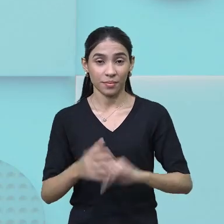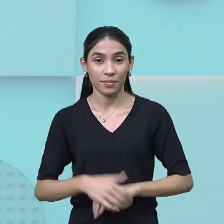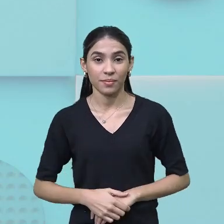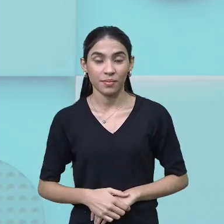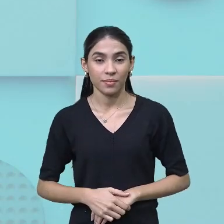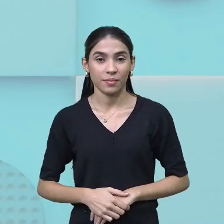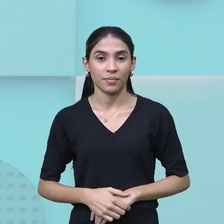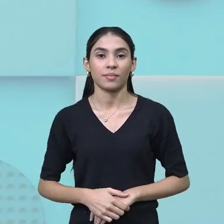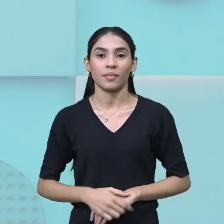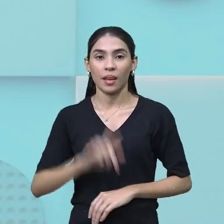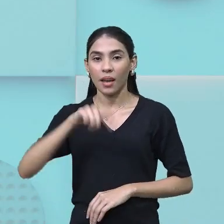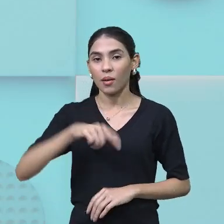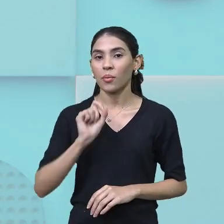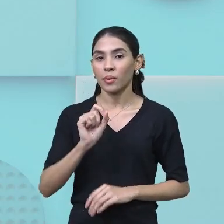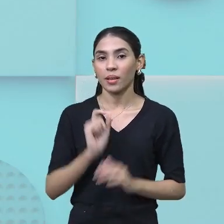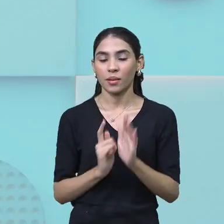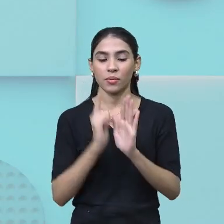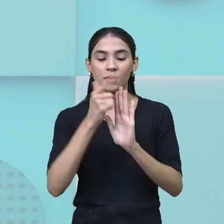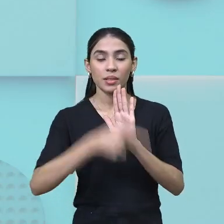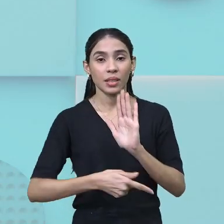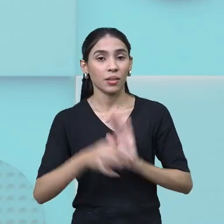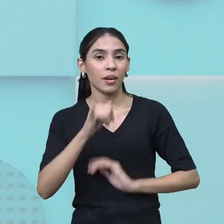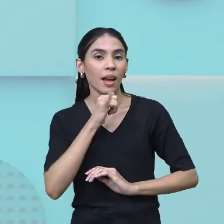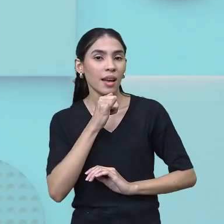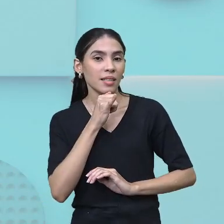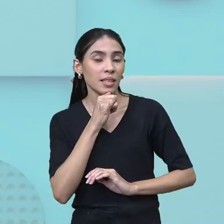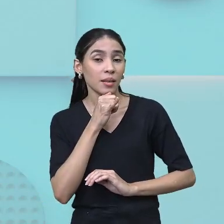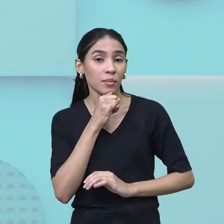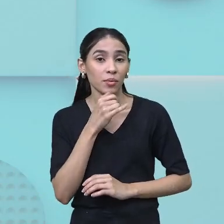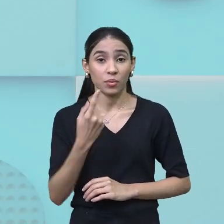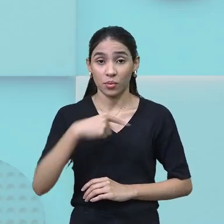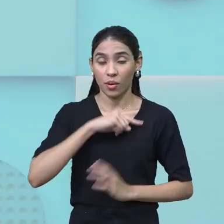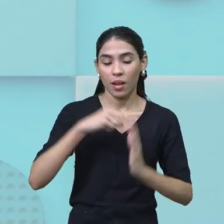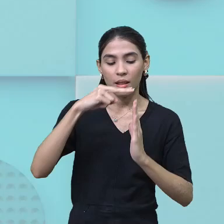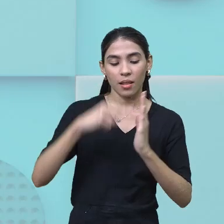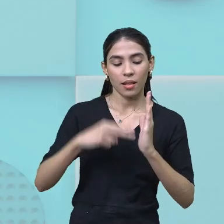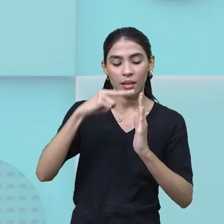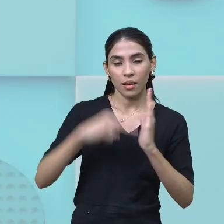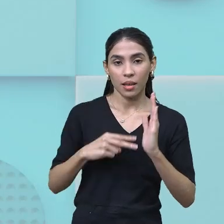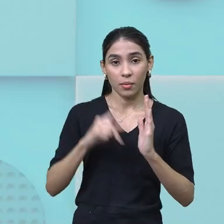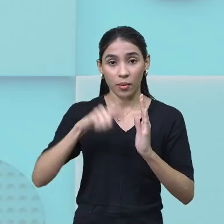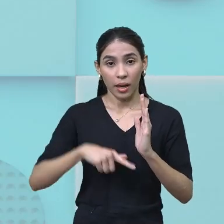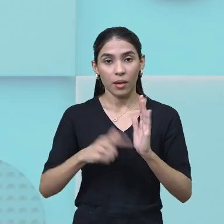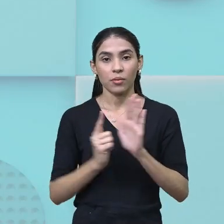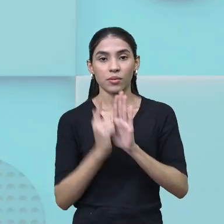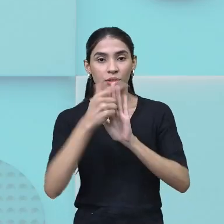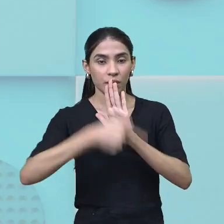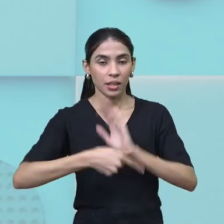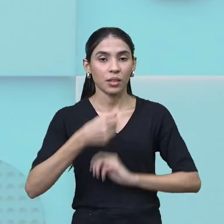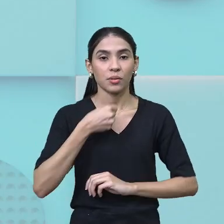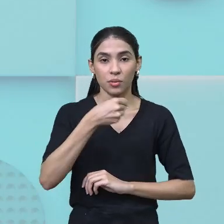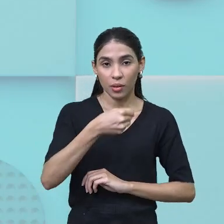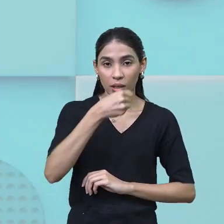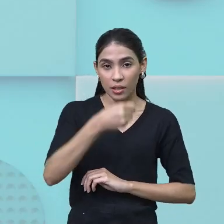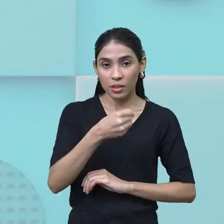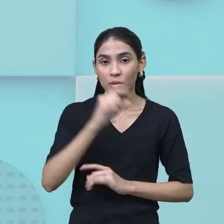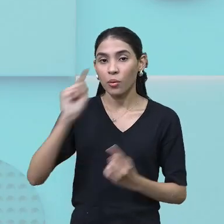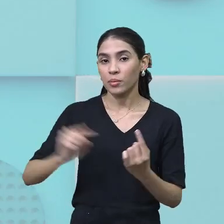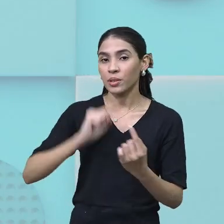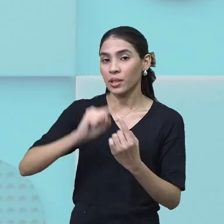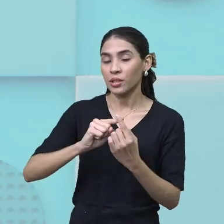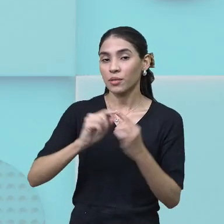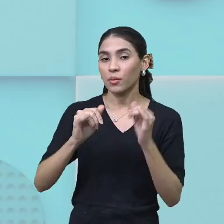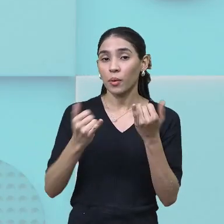Pois, é um gênero, nesse caso que nós lemos, um gênero jornalístico informando, né?